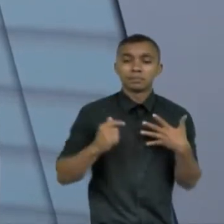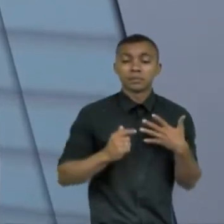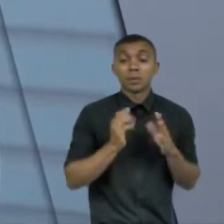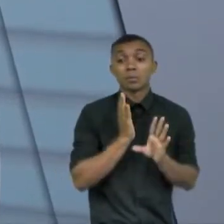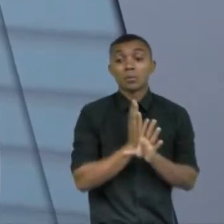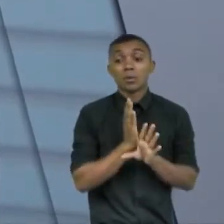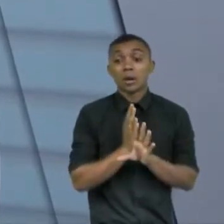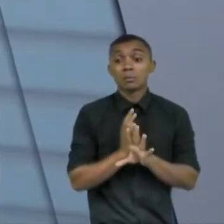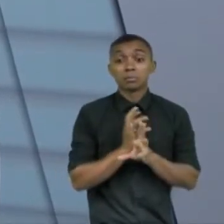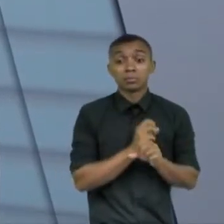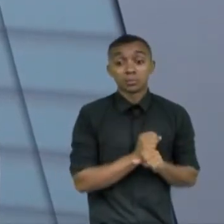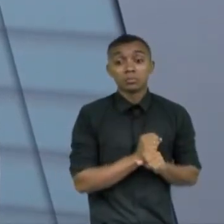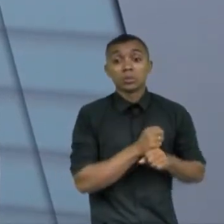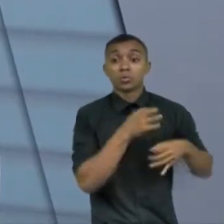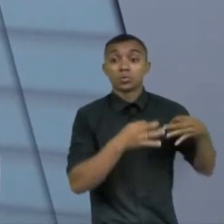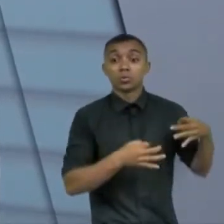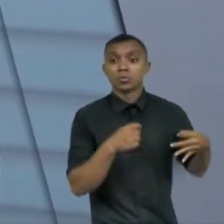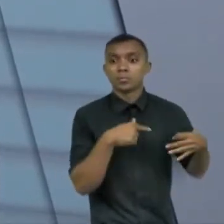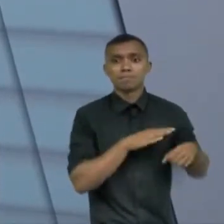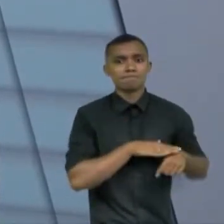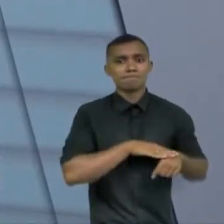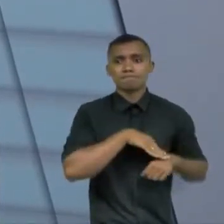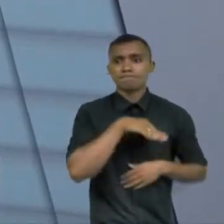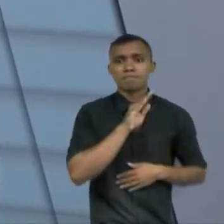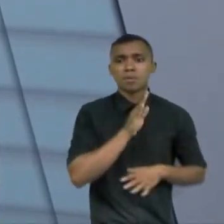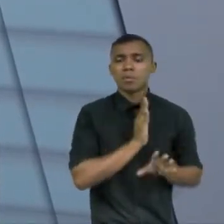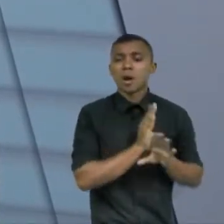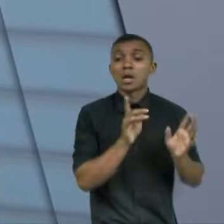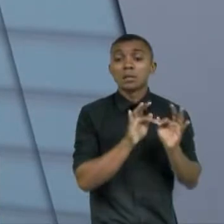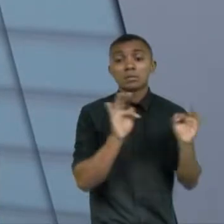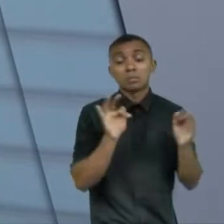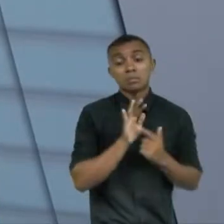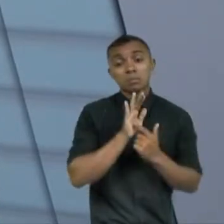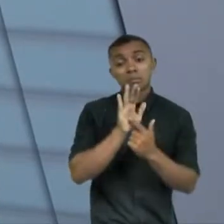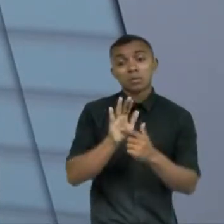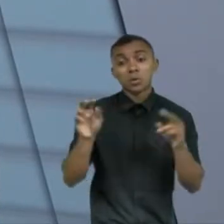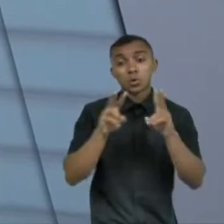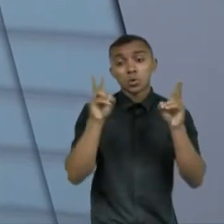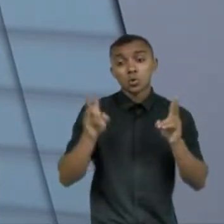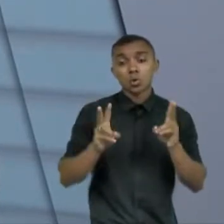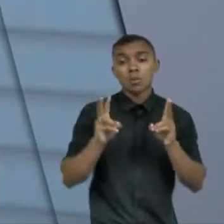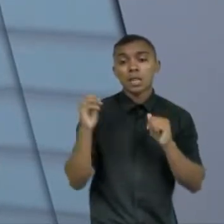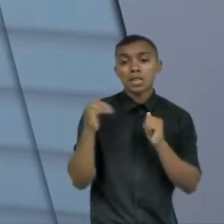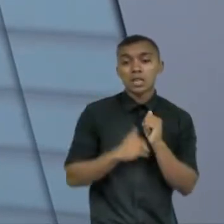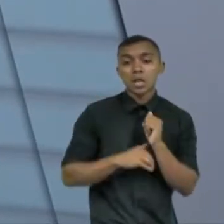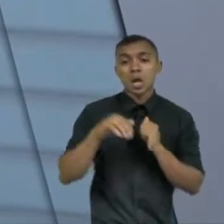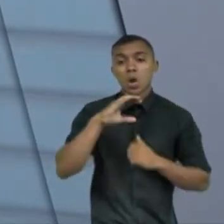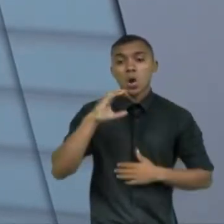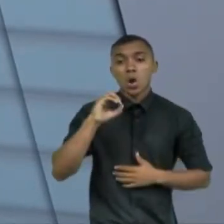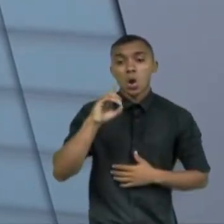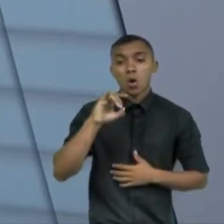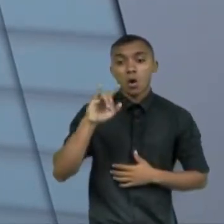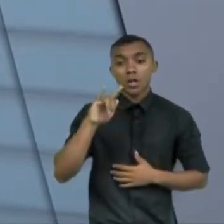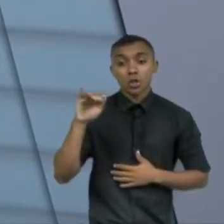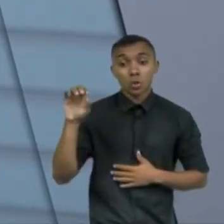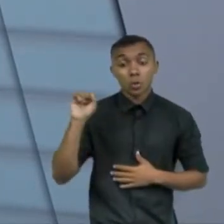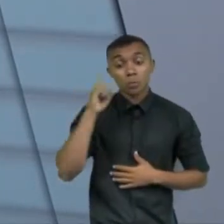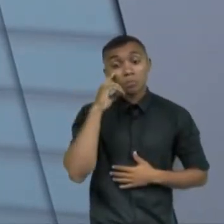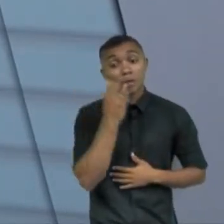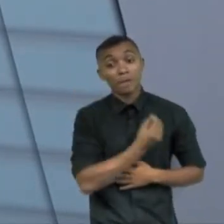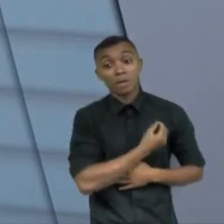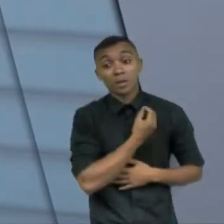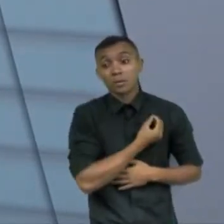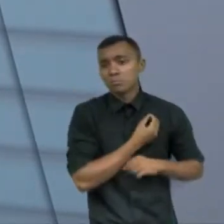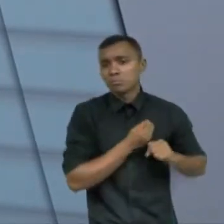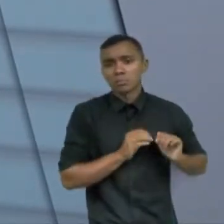jurídica vai muito além da mera apresentação de prestação de códigos e que a vida ela